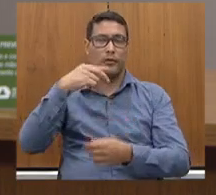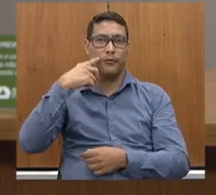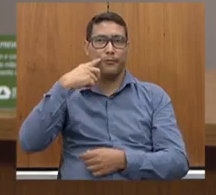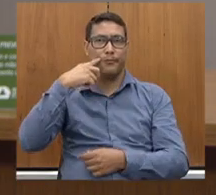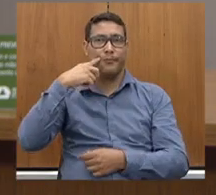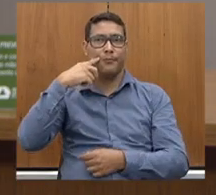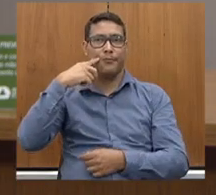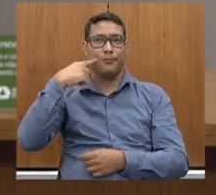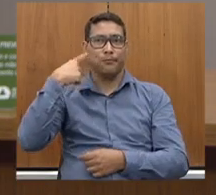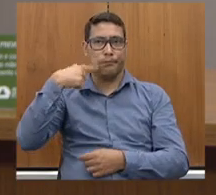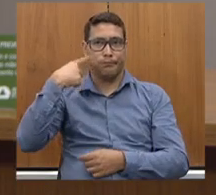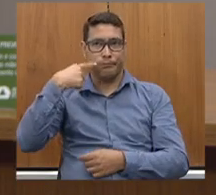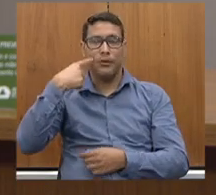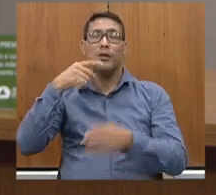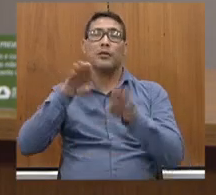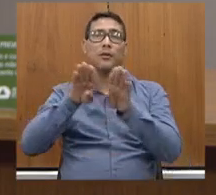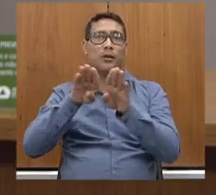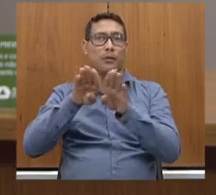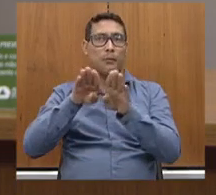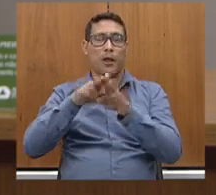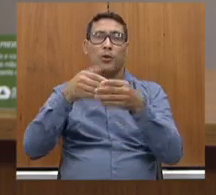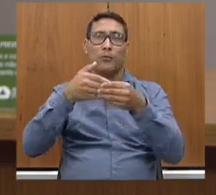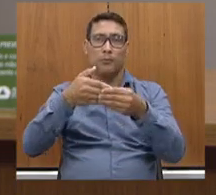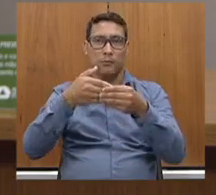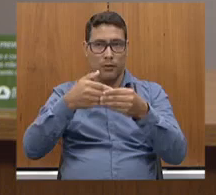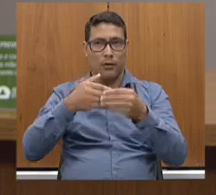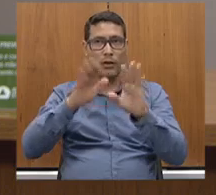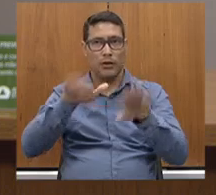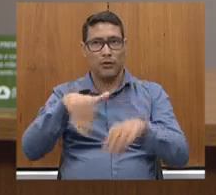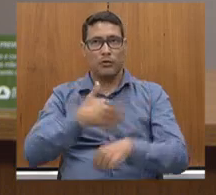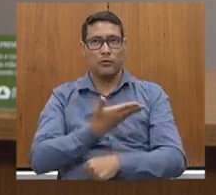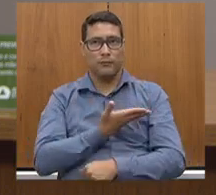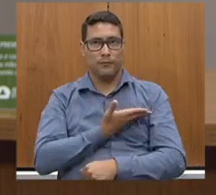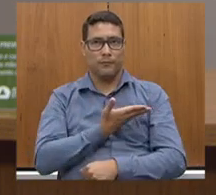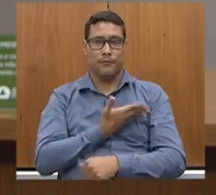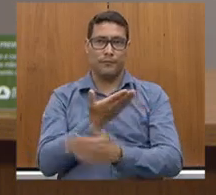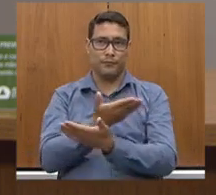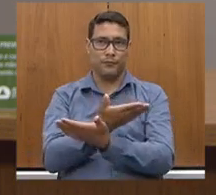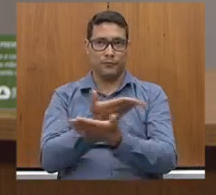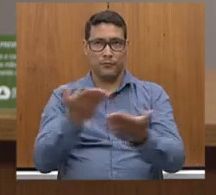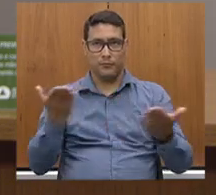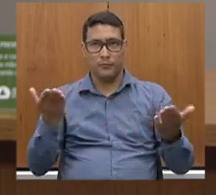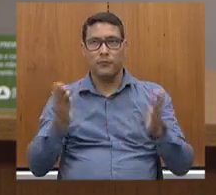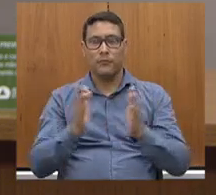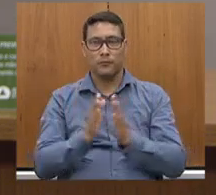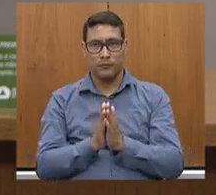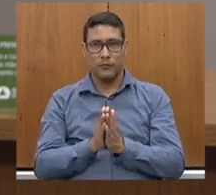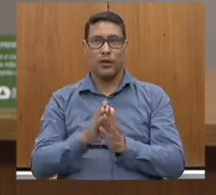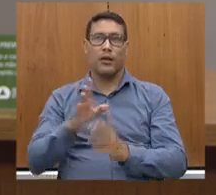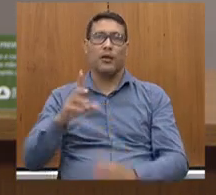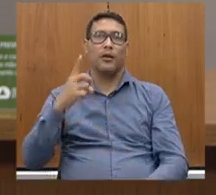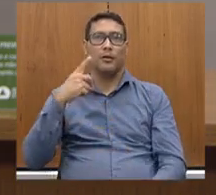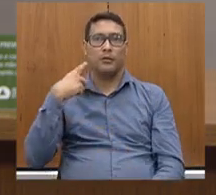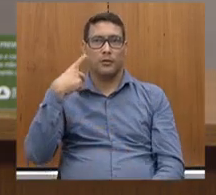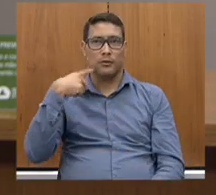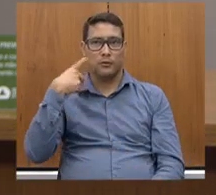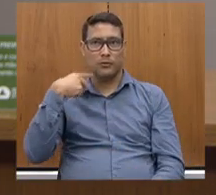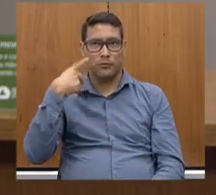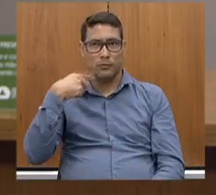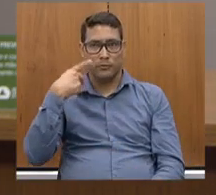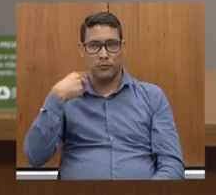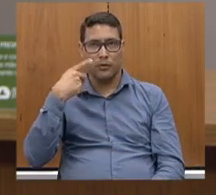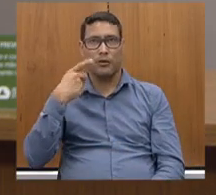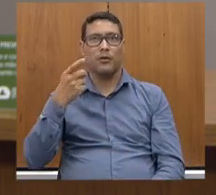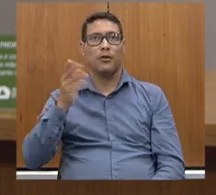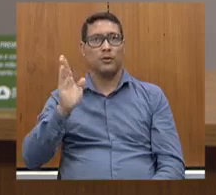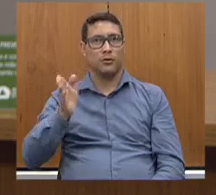nossos colegas parlamentares aqui já denominados.